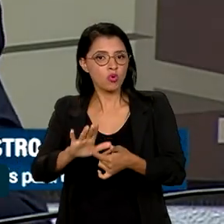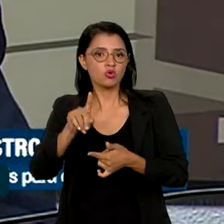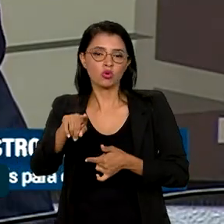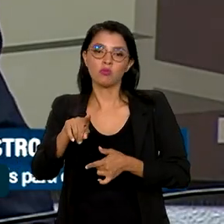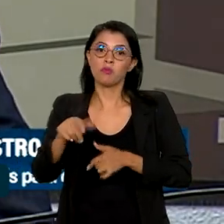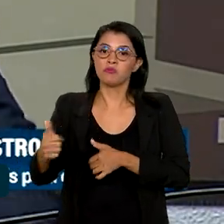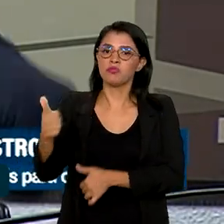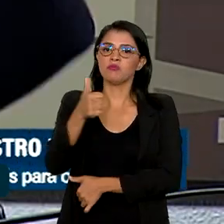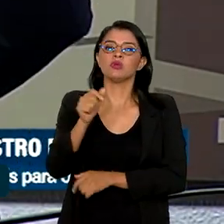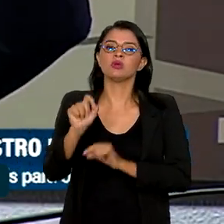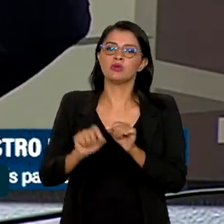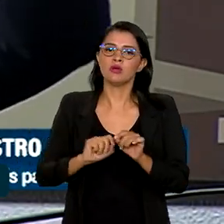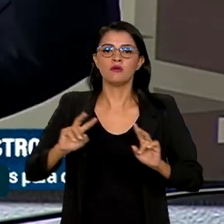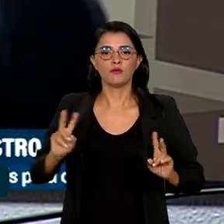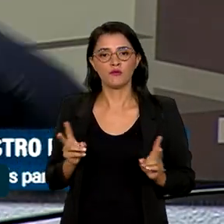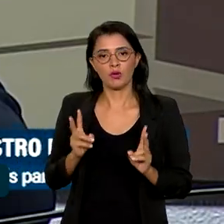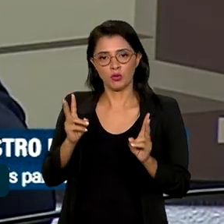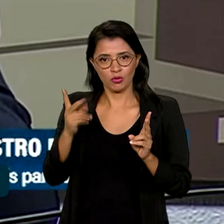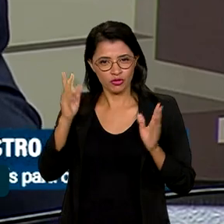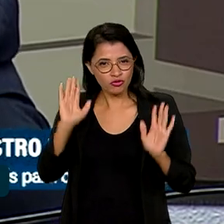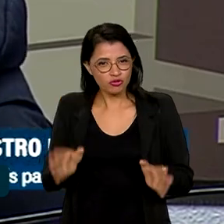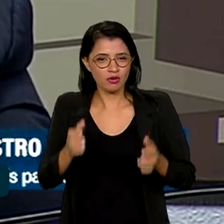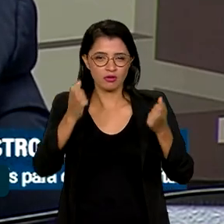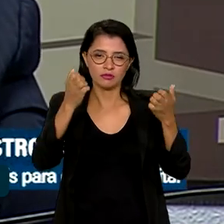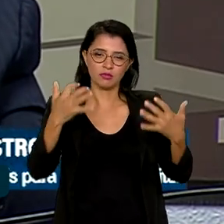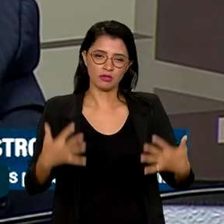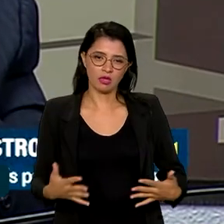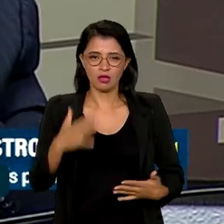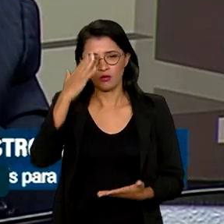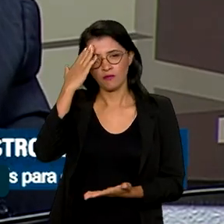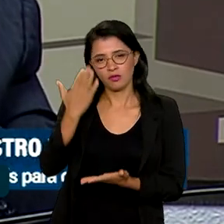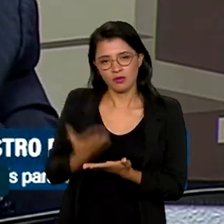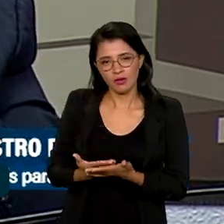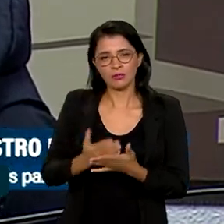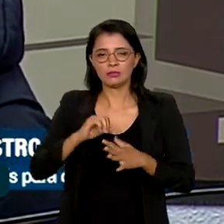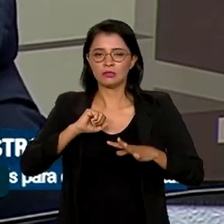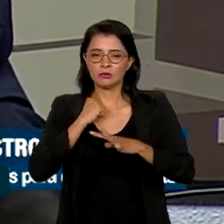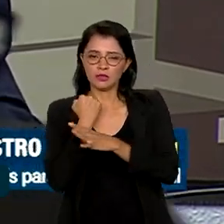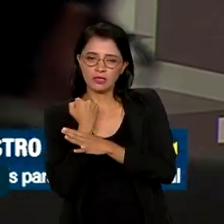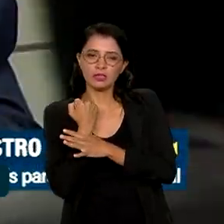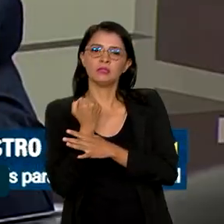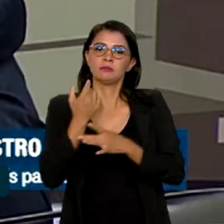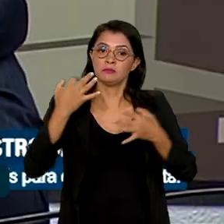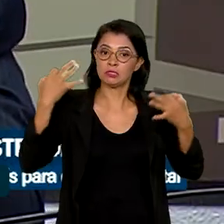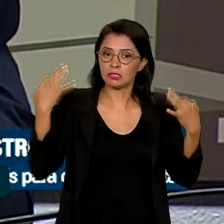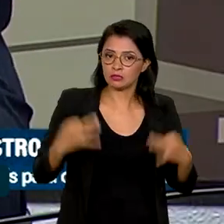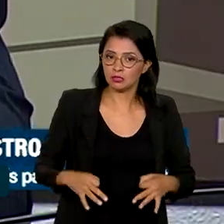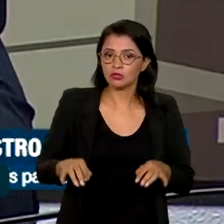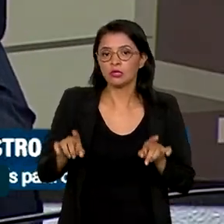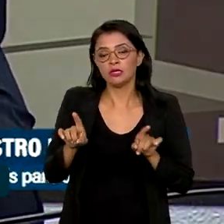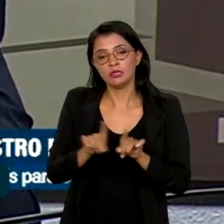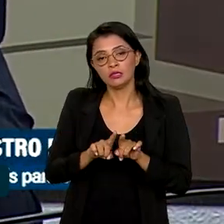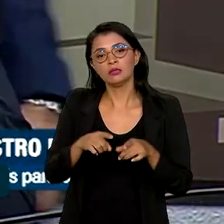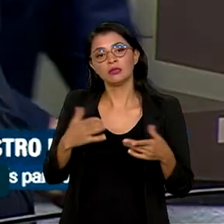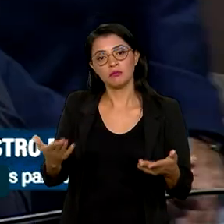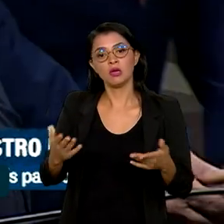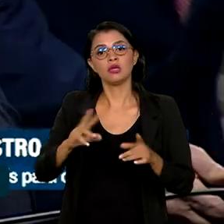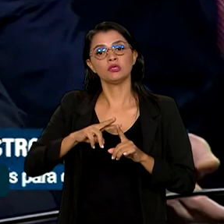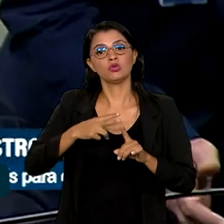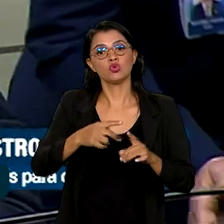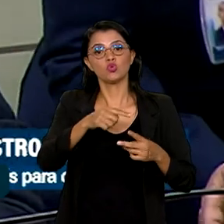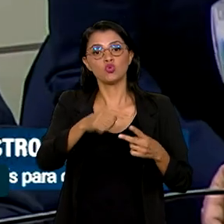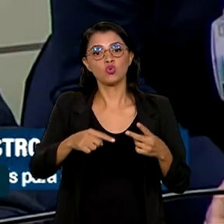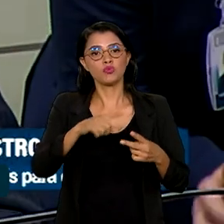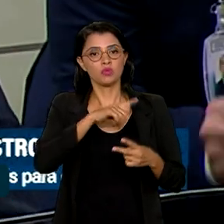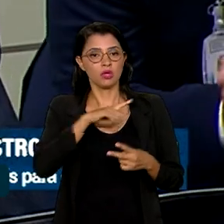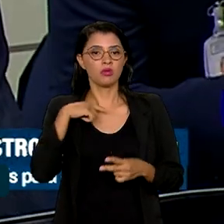premissa os valores que mencionei, confiabilidade, segurança, integridade e esse duplo pilar.